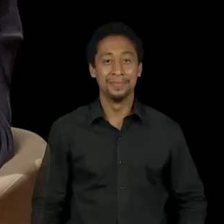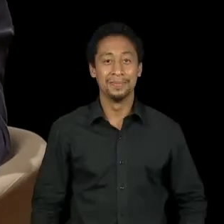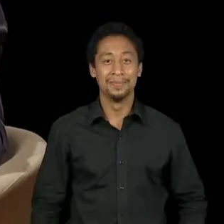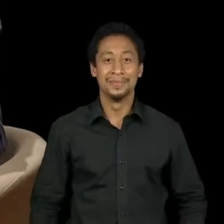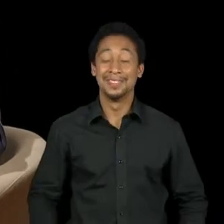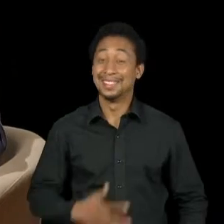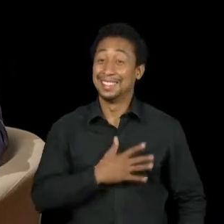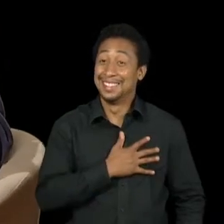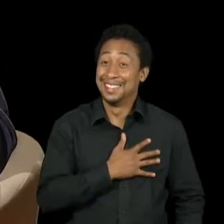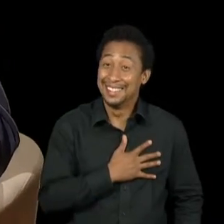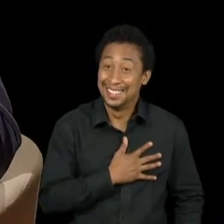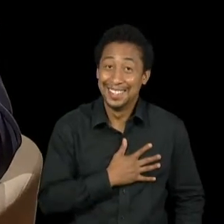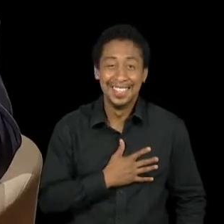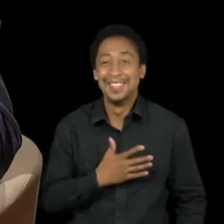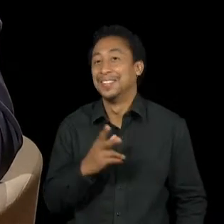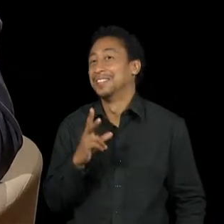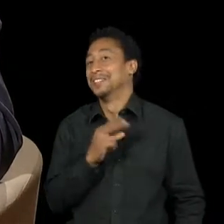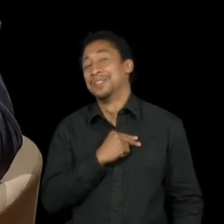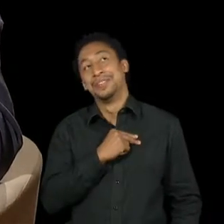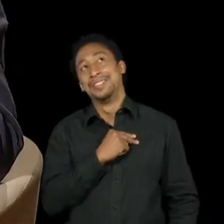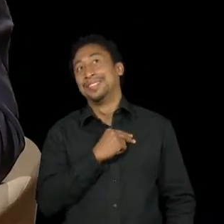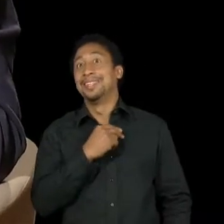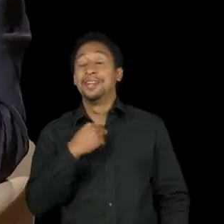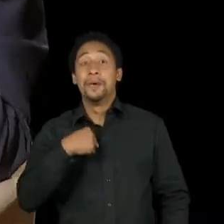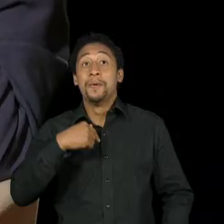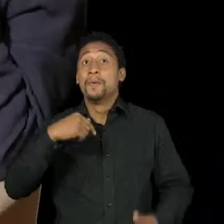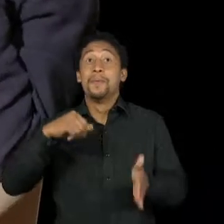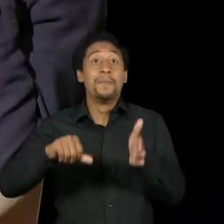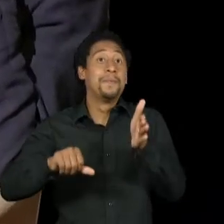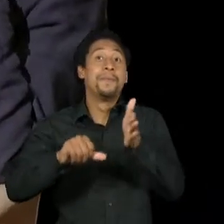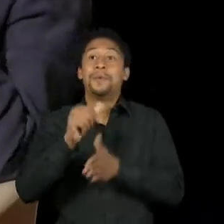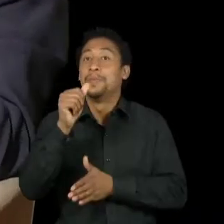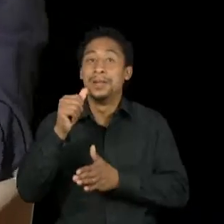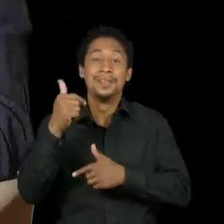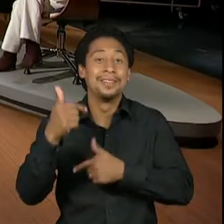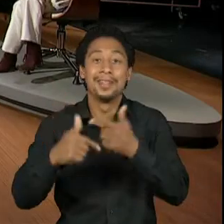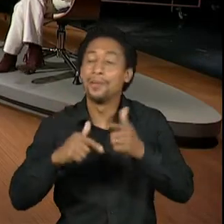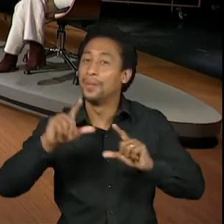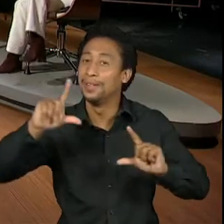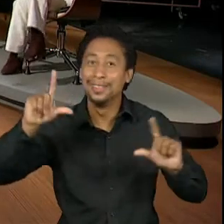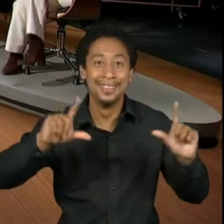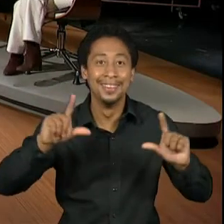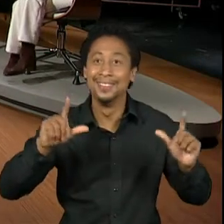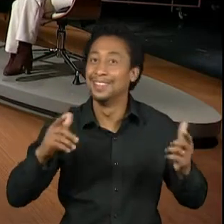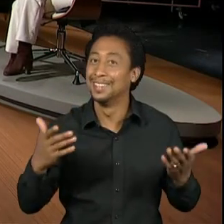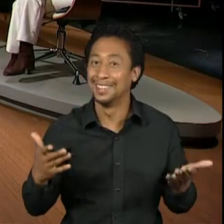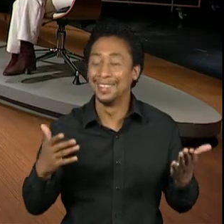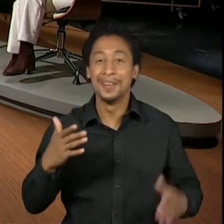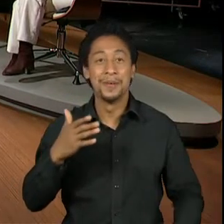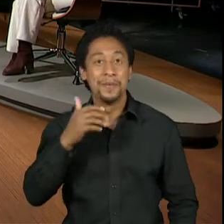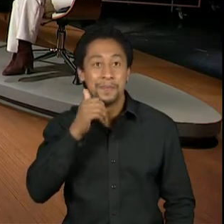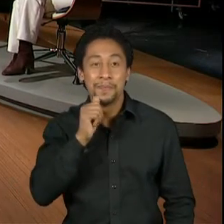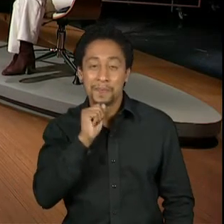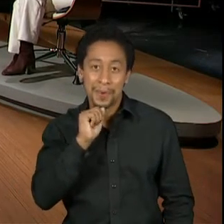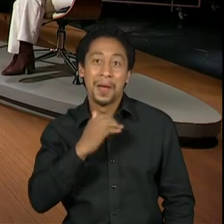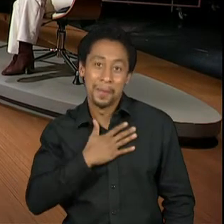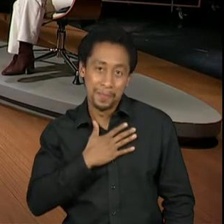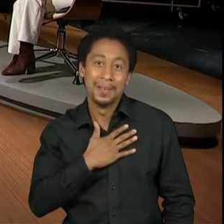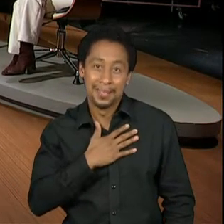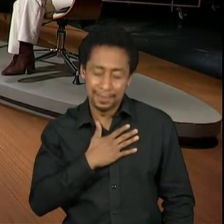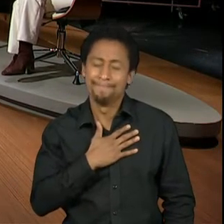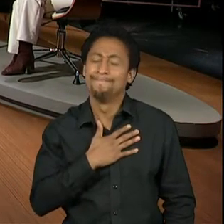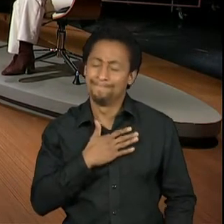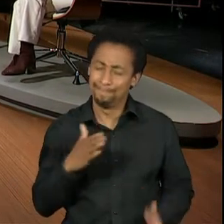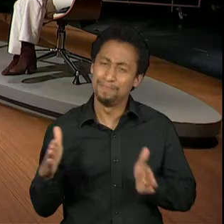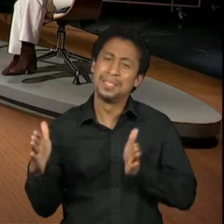Não, esse programa foi meu primeiro trabalho. E era assim, minha mãe estava numa época muito dura, muito dura,